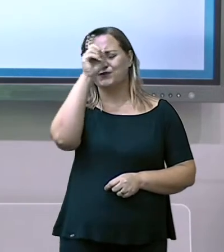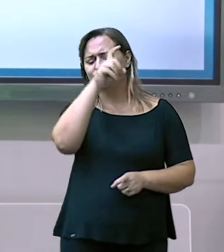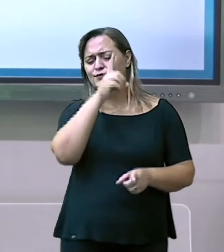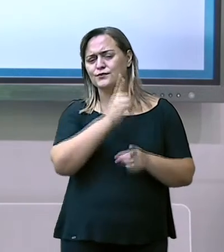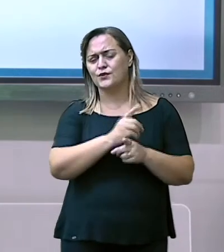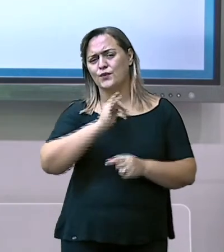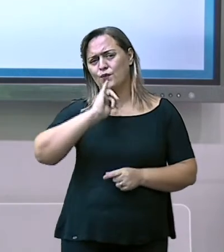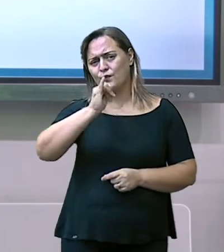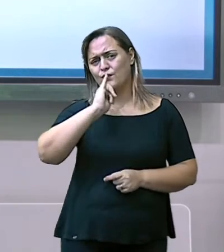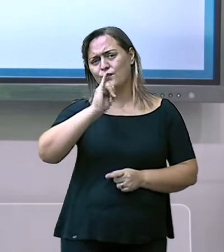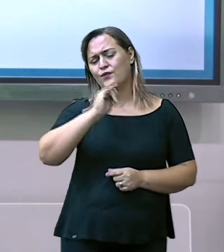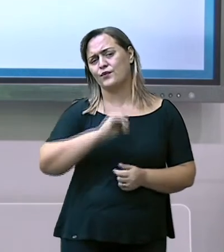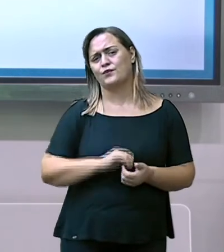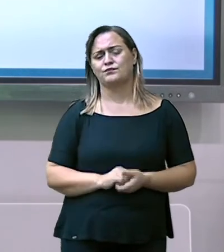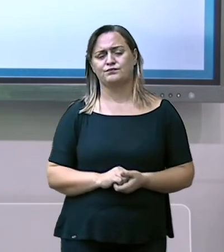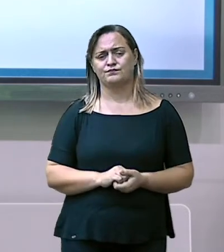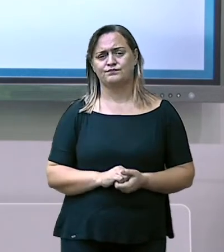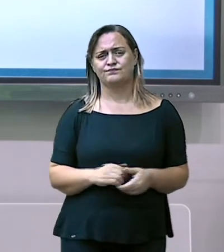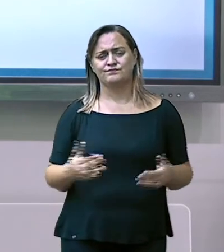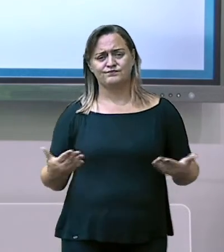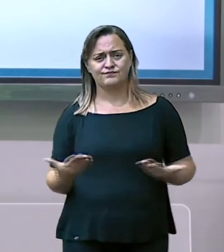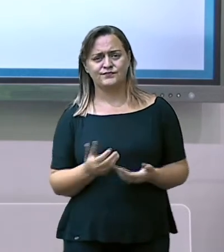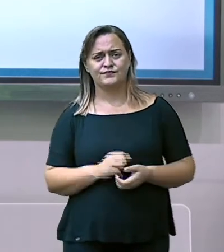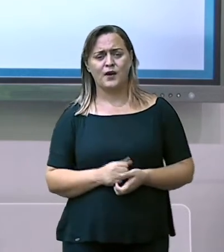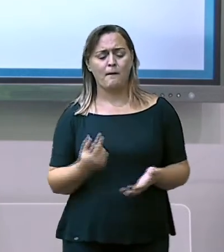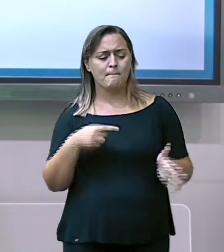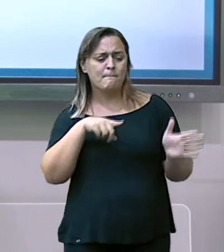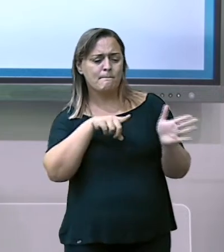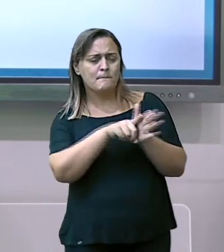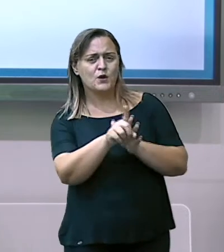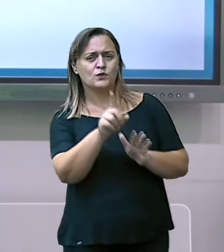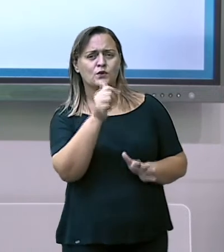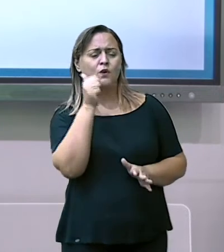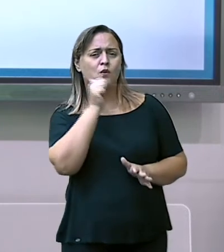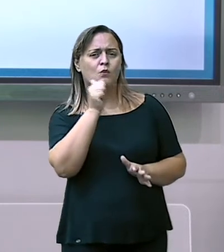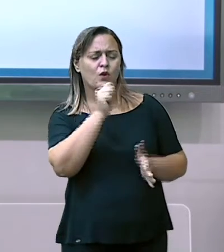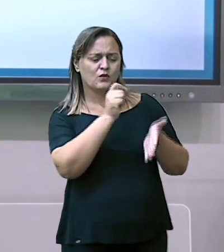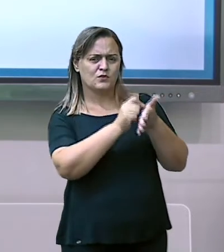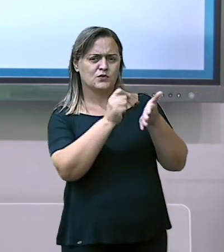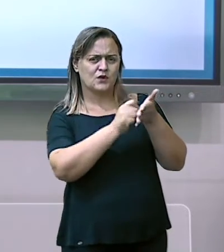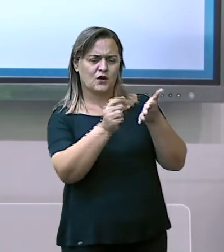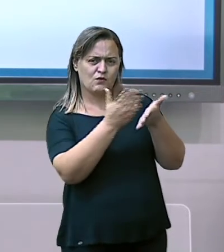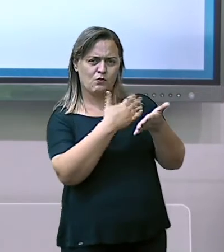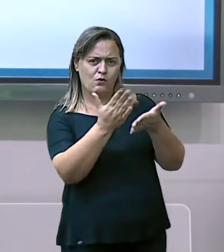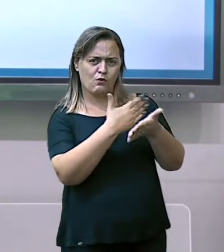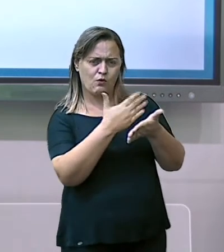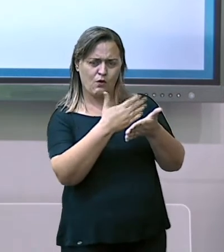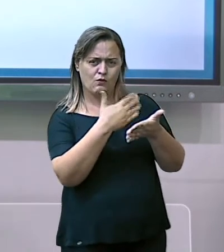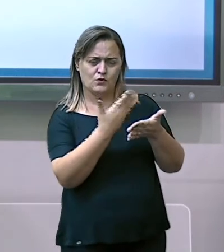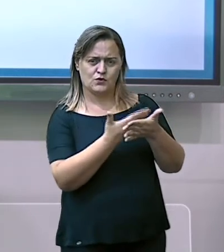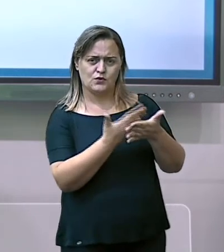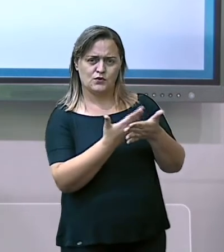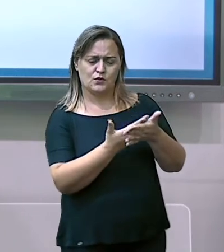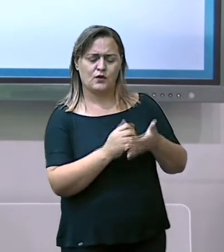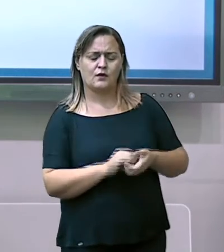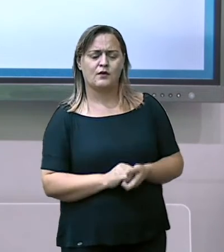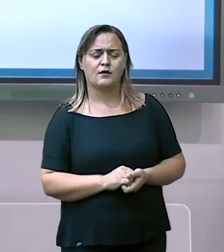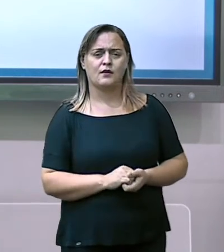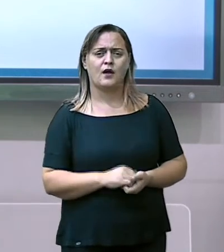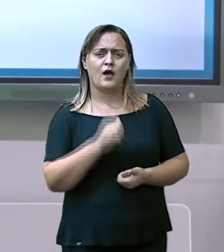a uma escritora de livros didáticos, ela falou assim, Eliane, na reunião ela